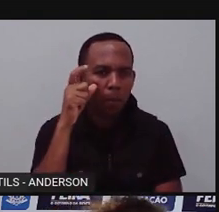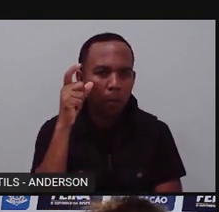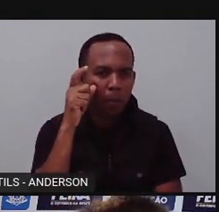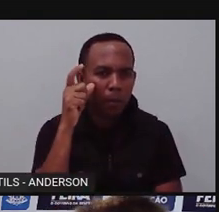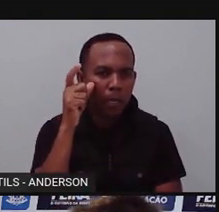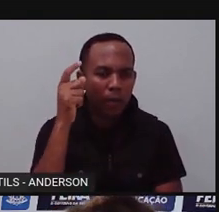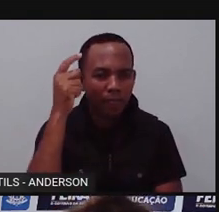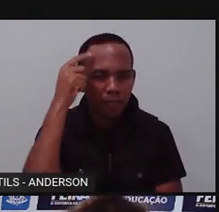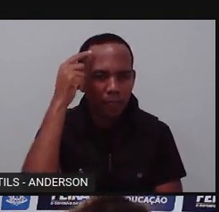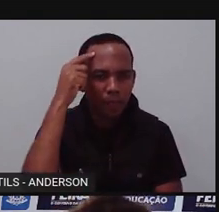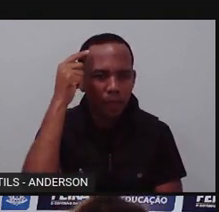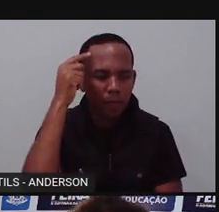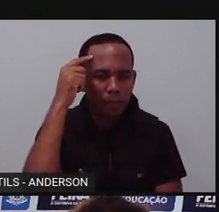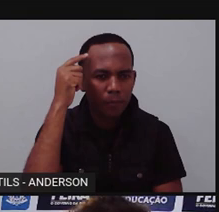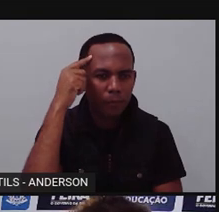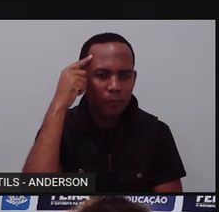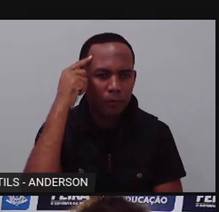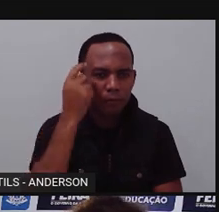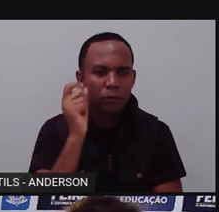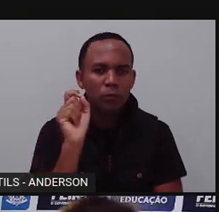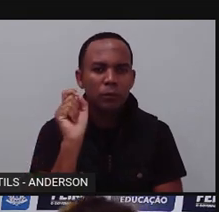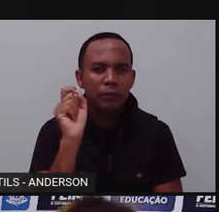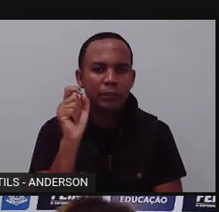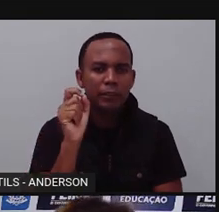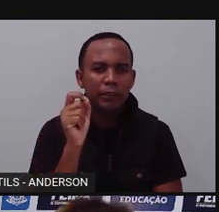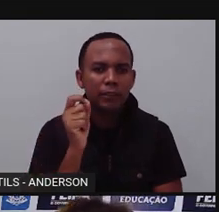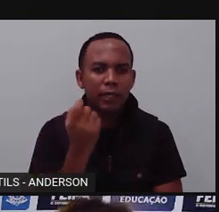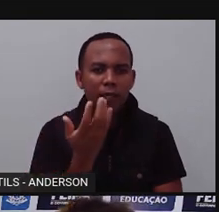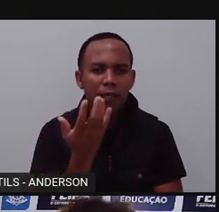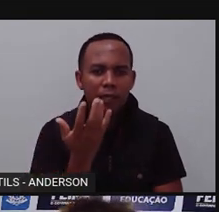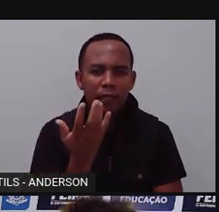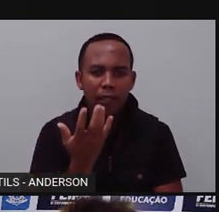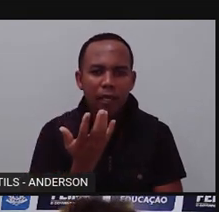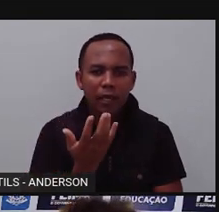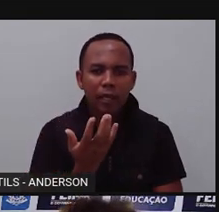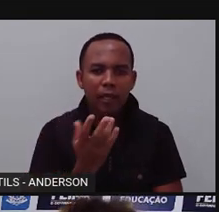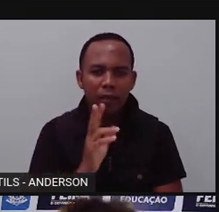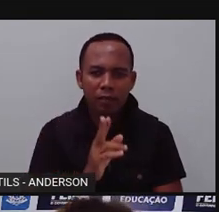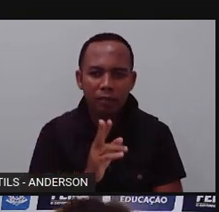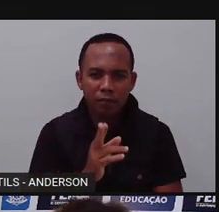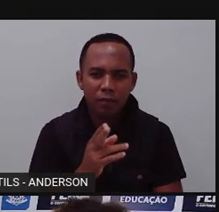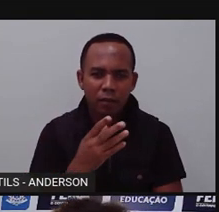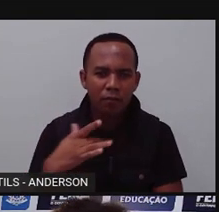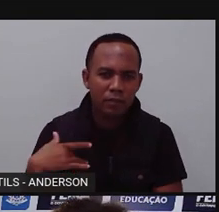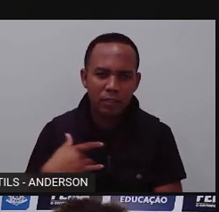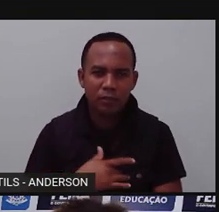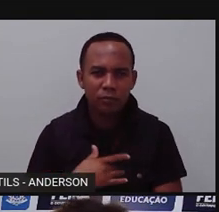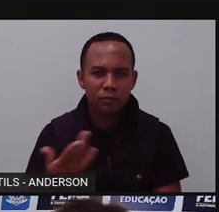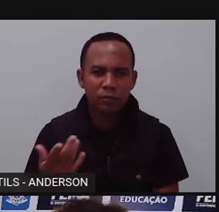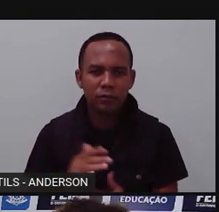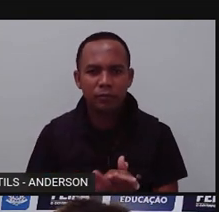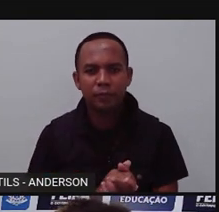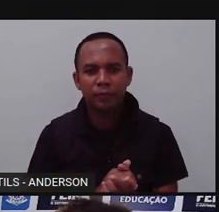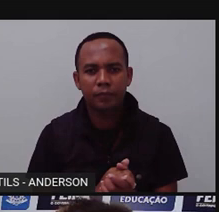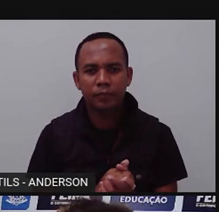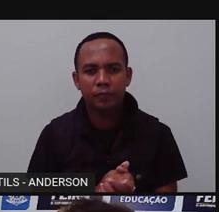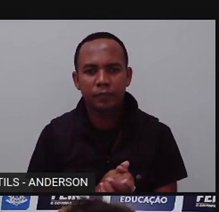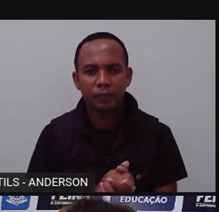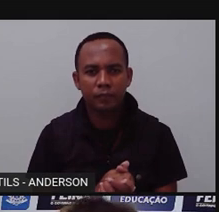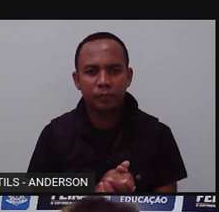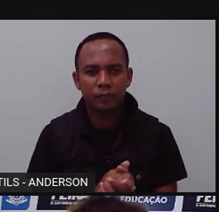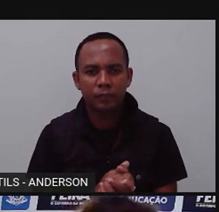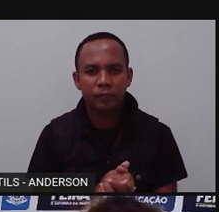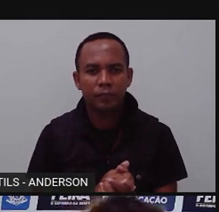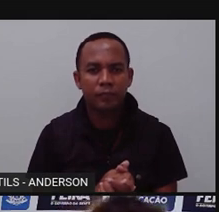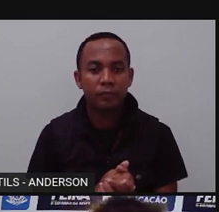ter justamente aquilo que você destruiu. Não é isso? Então, vamos lá. Só que, né?